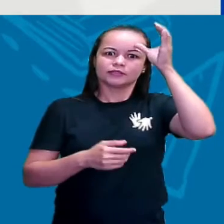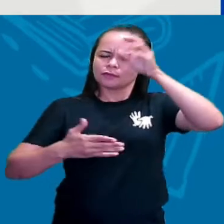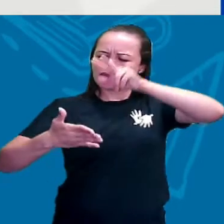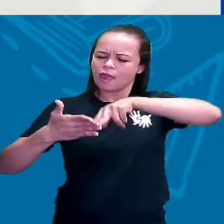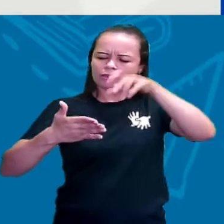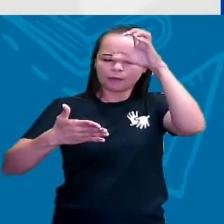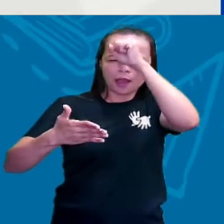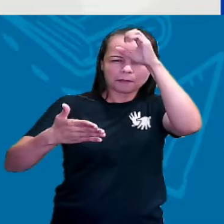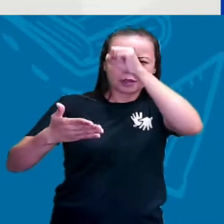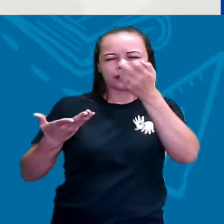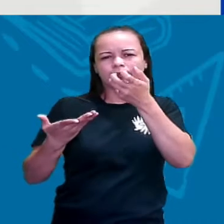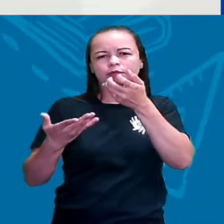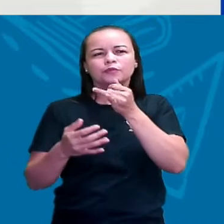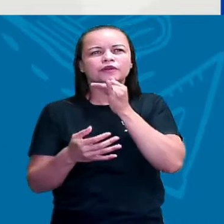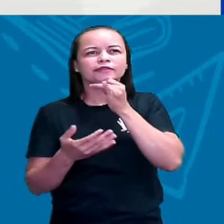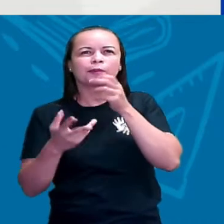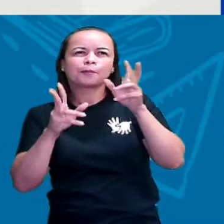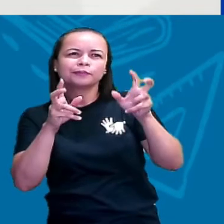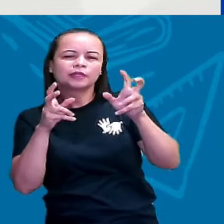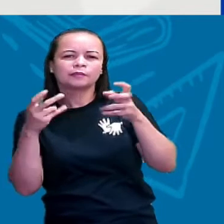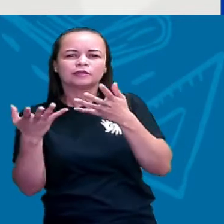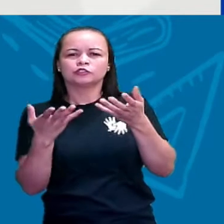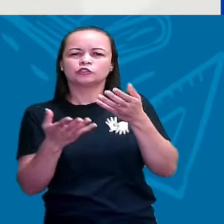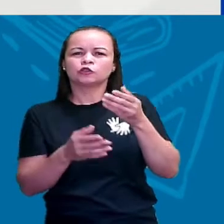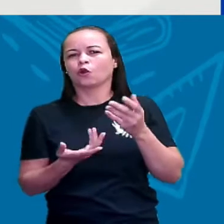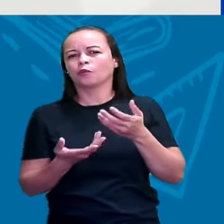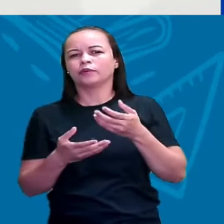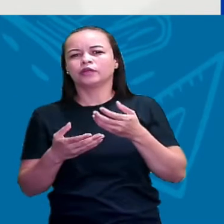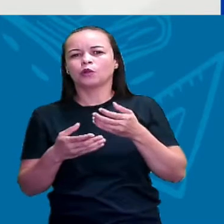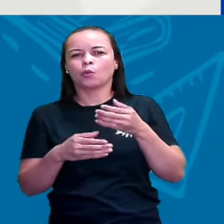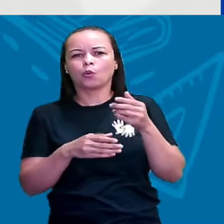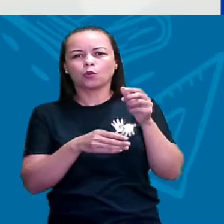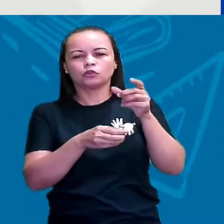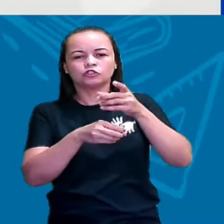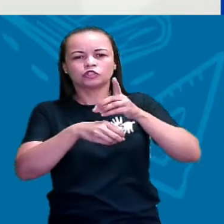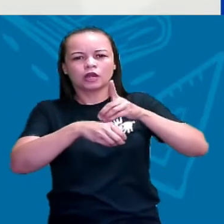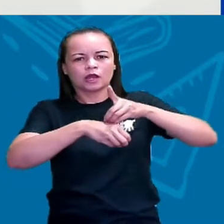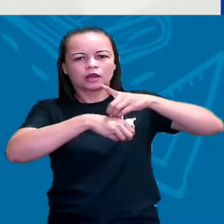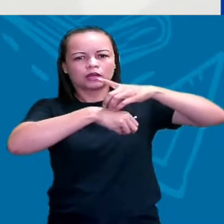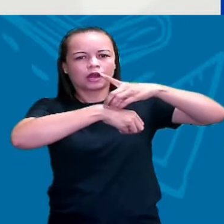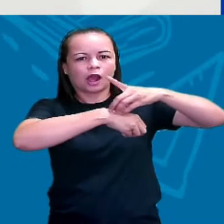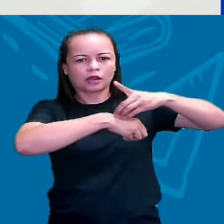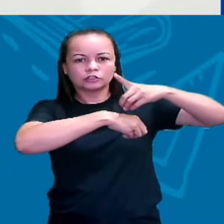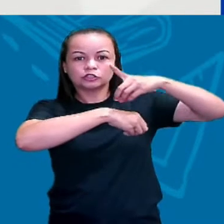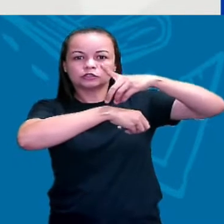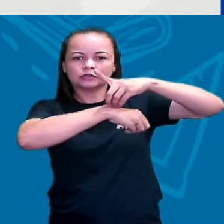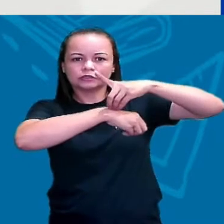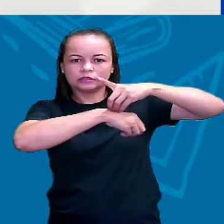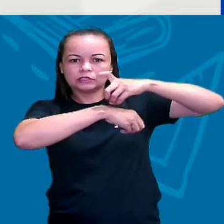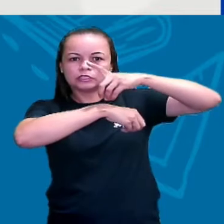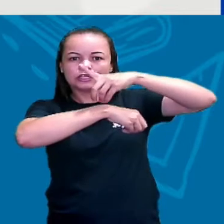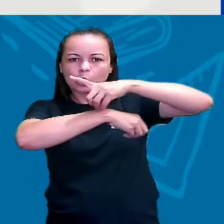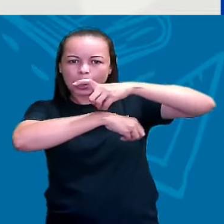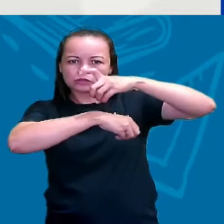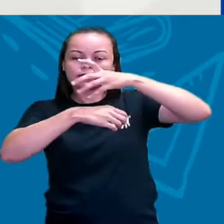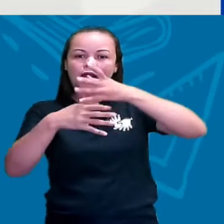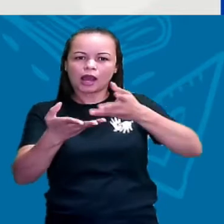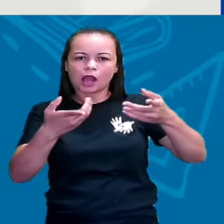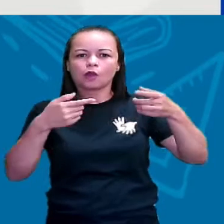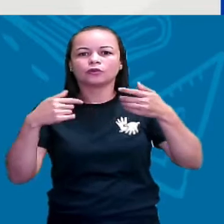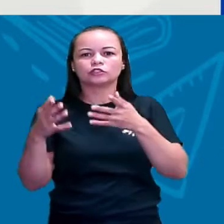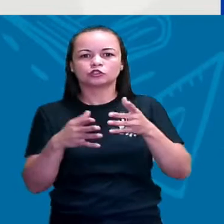dinossauros, por exemplo, sobre os vulcões. E aí a gente vai fazer a leitura daquele livro para